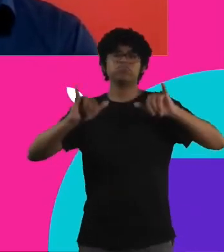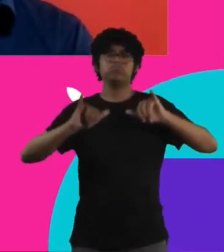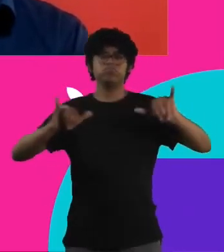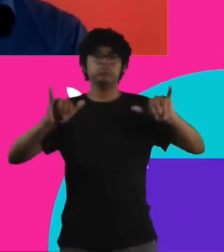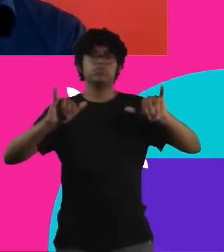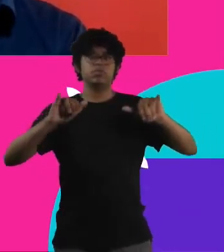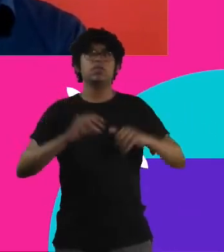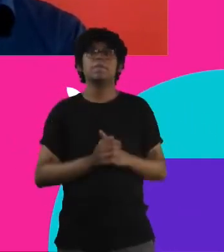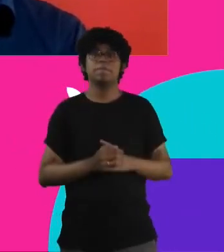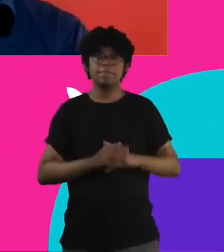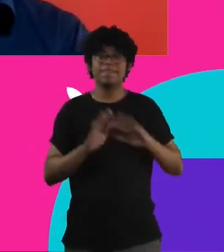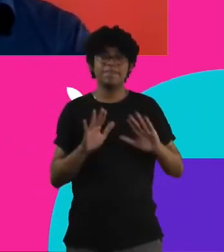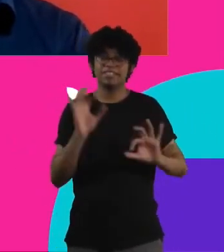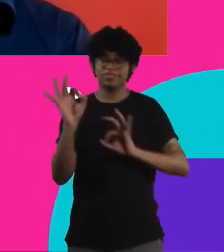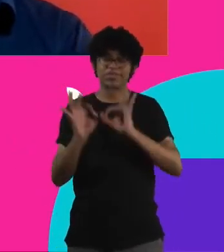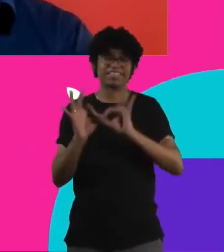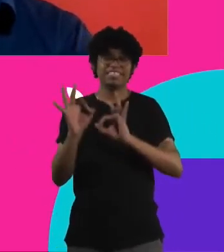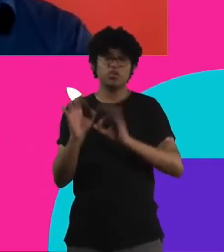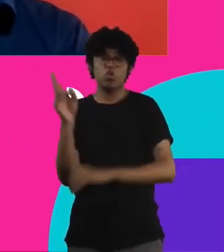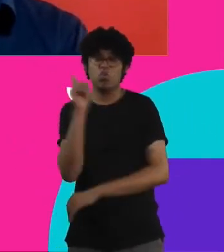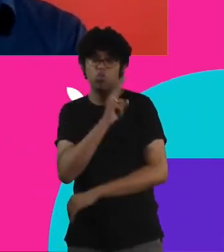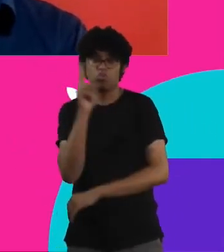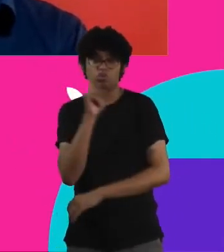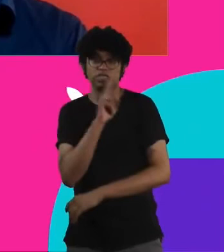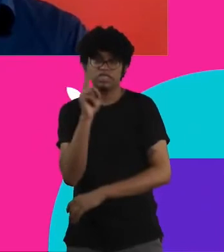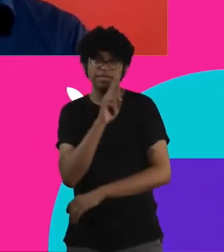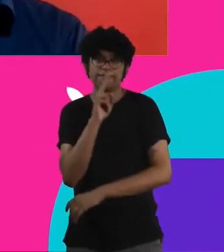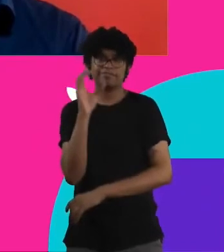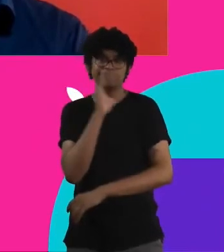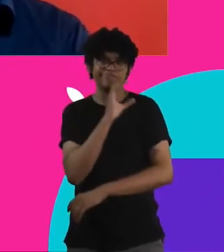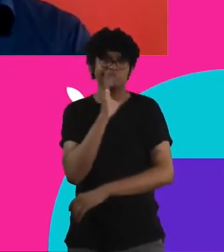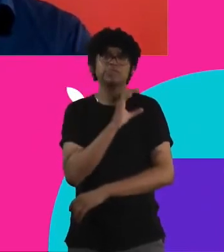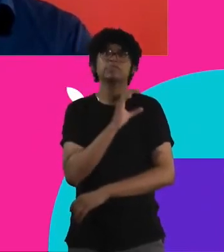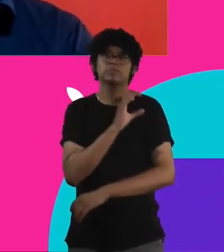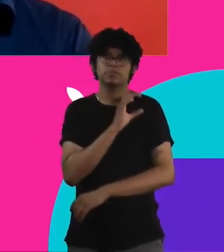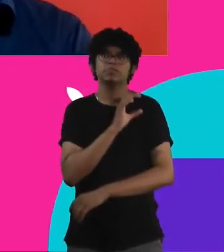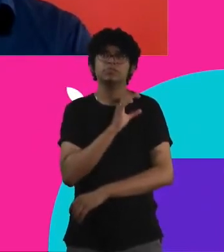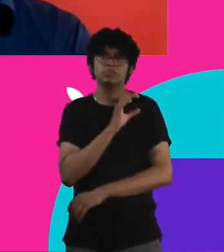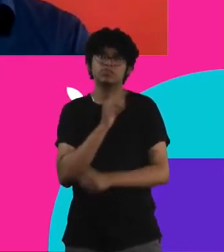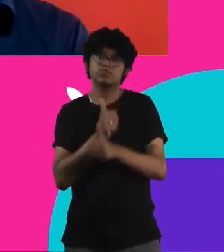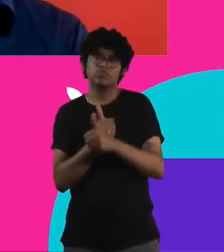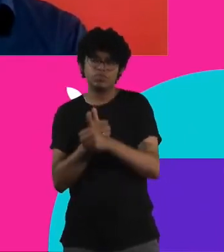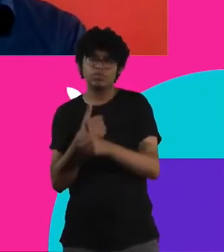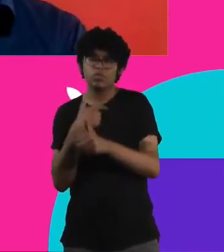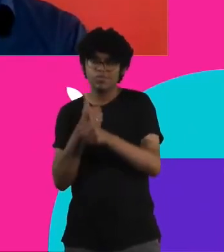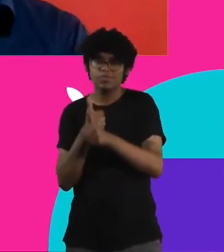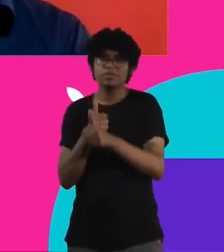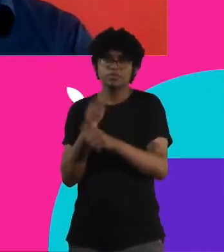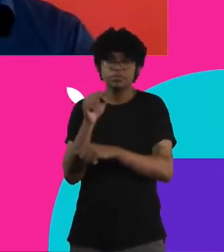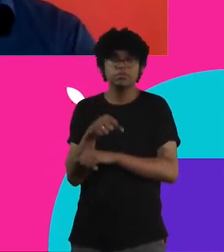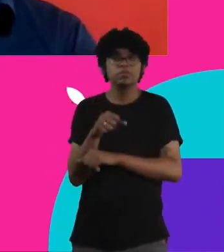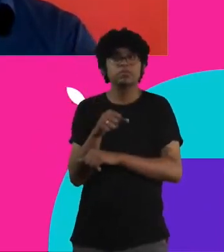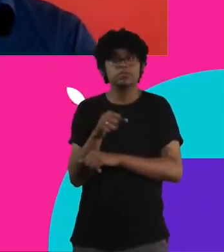Porém, essa organização mais emergencial que eu pude ver e acompanhar mais de perto e a gente pode